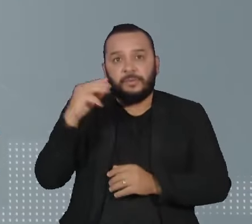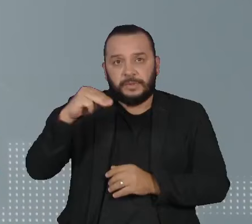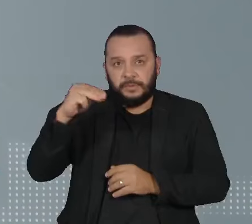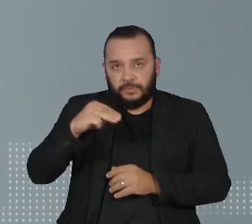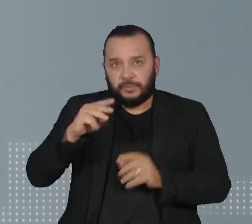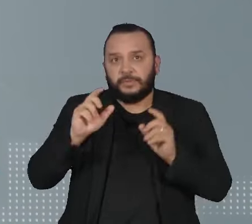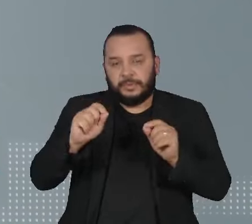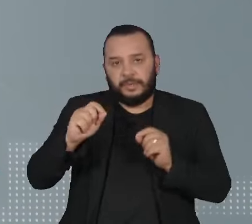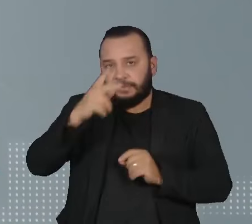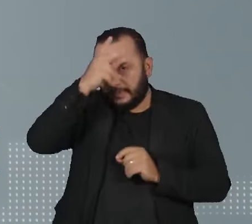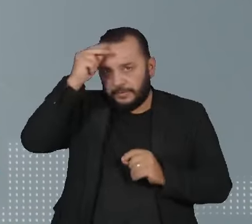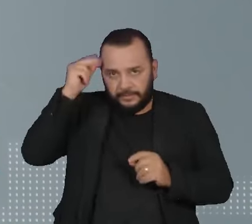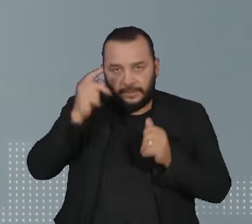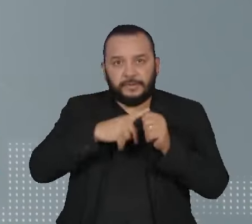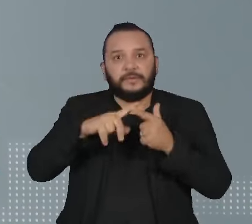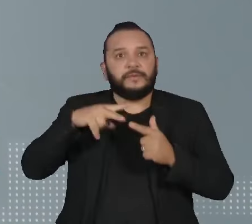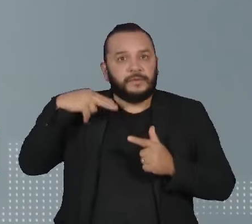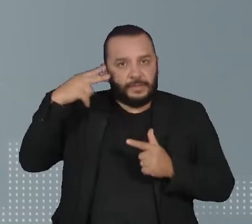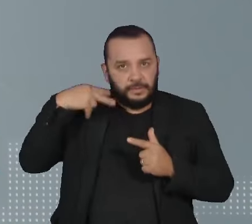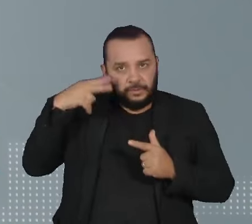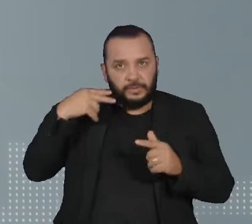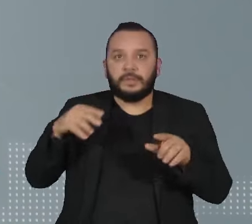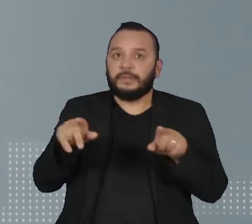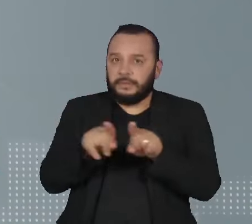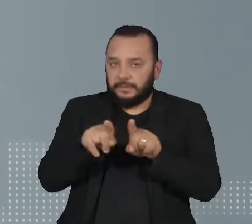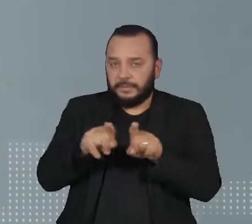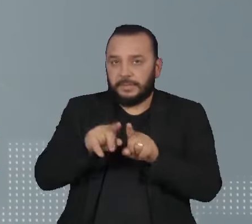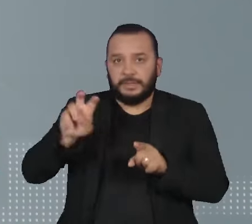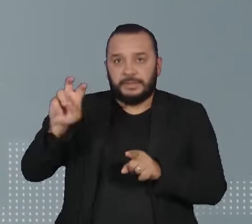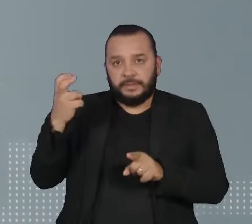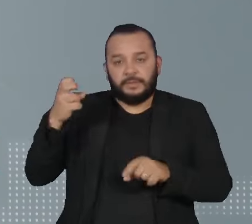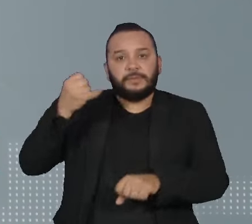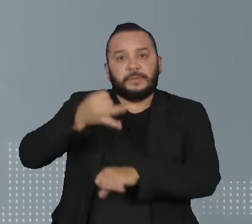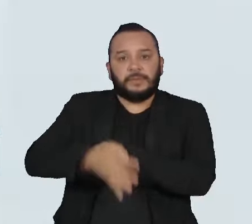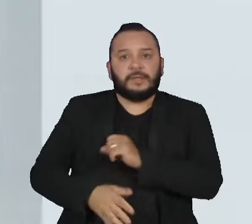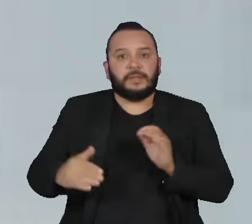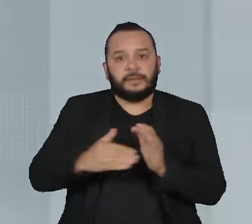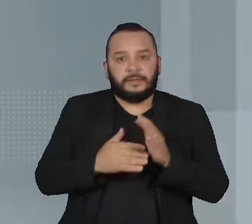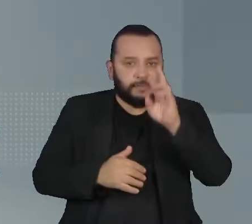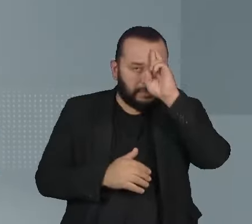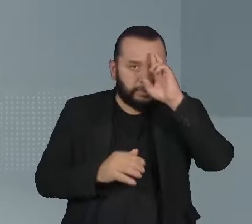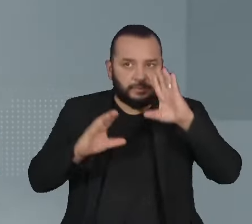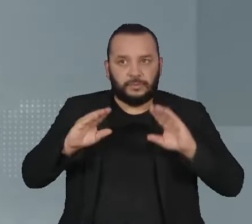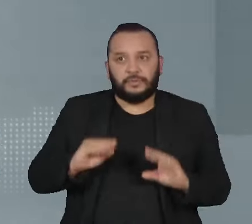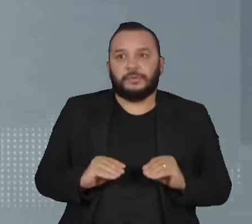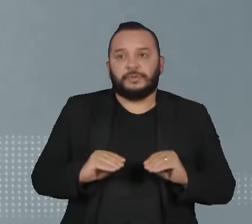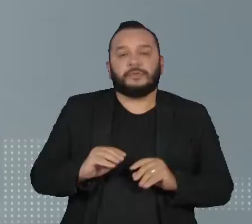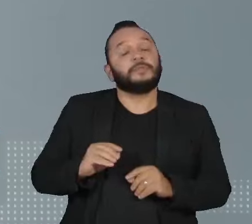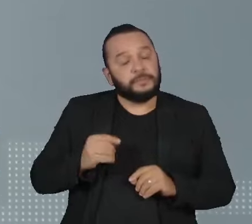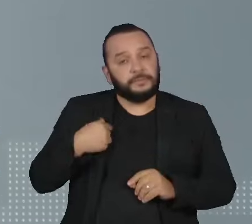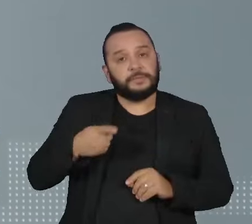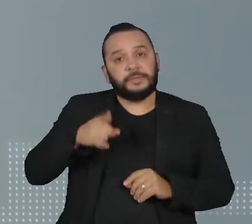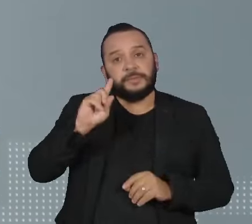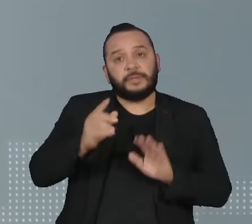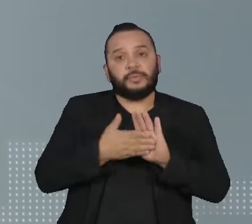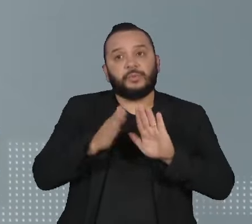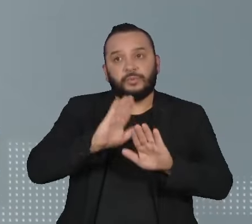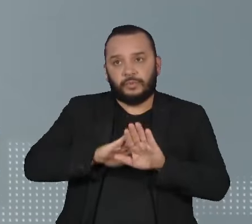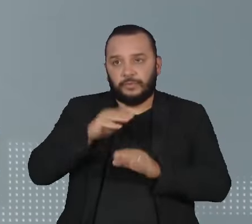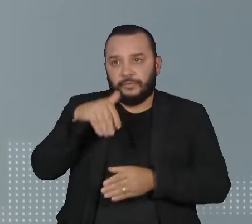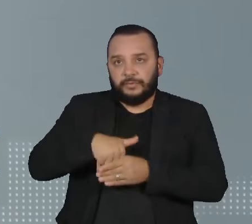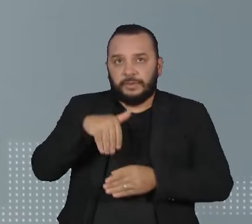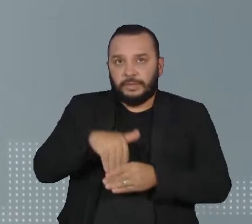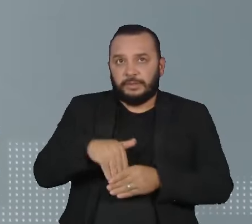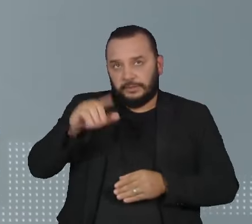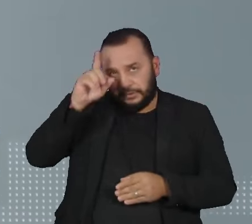cargos de prefeito e vereador entre 5 da manhã e meia-noite. O primeiro turno das eleições será no dia